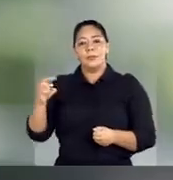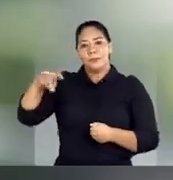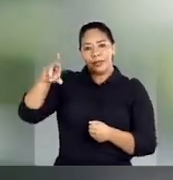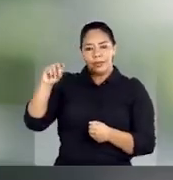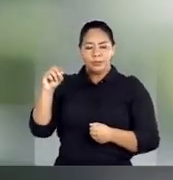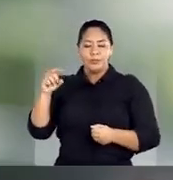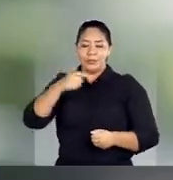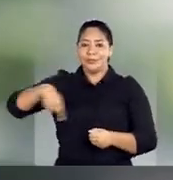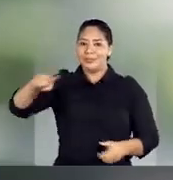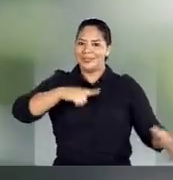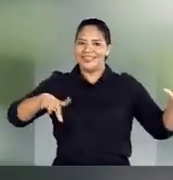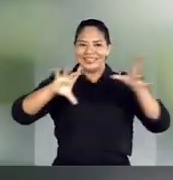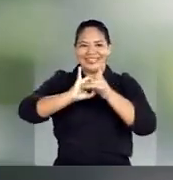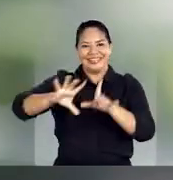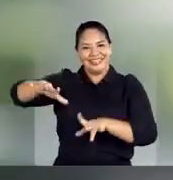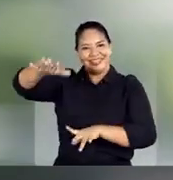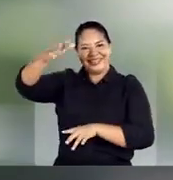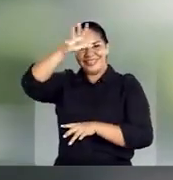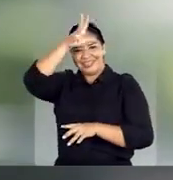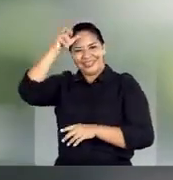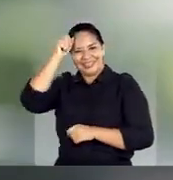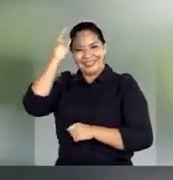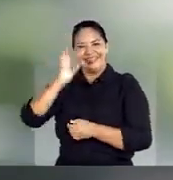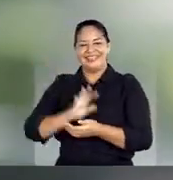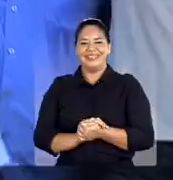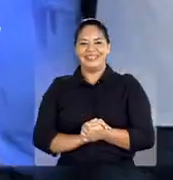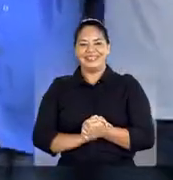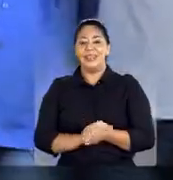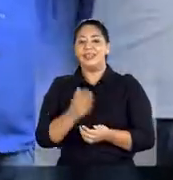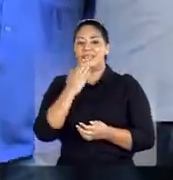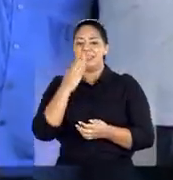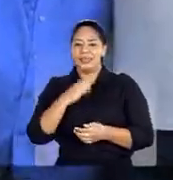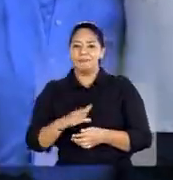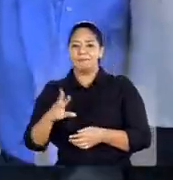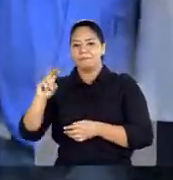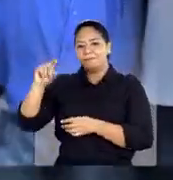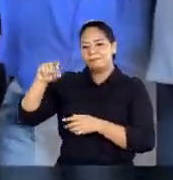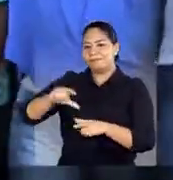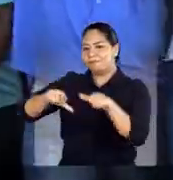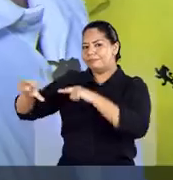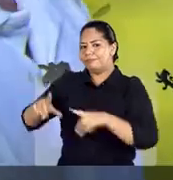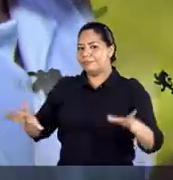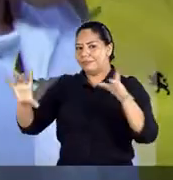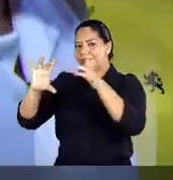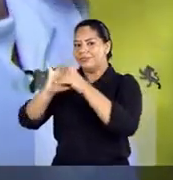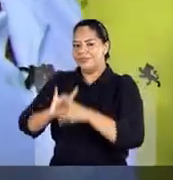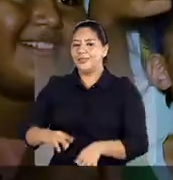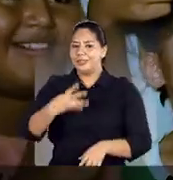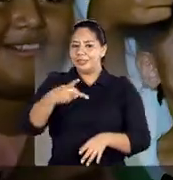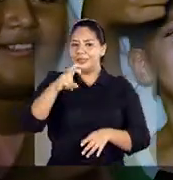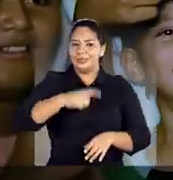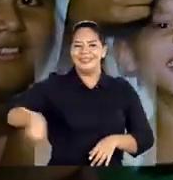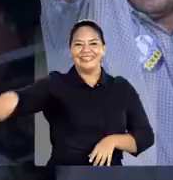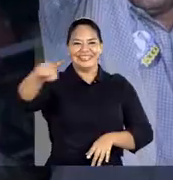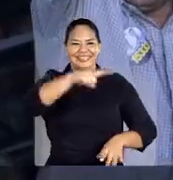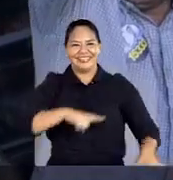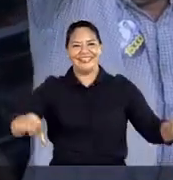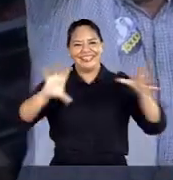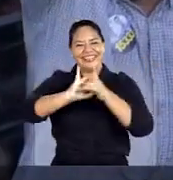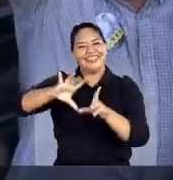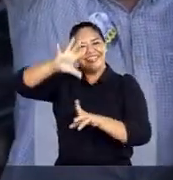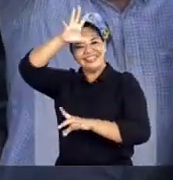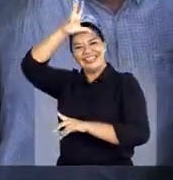Marcos Rota E nós somos uma só Manaus Arthur e Rota Batalham com afinco Vamos de 45